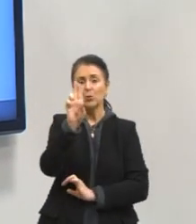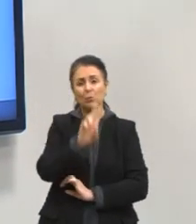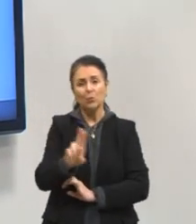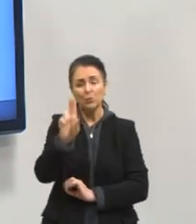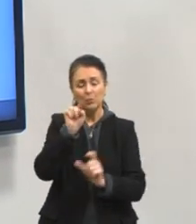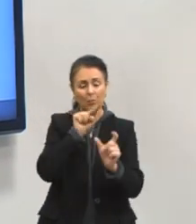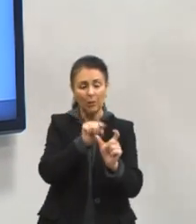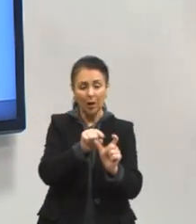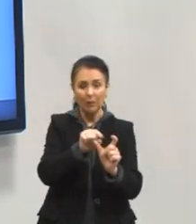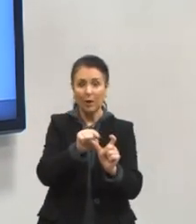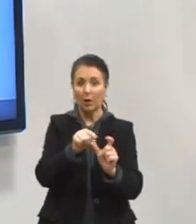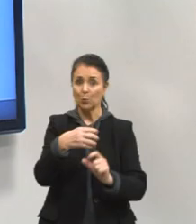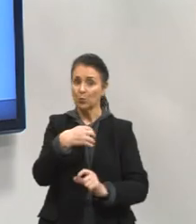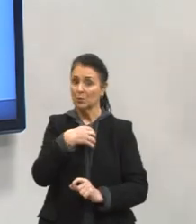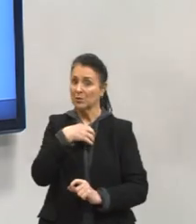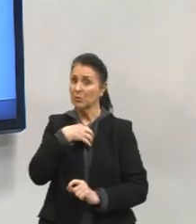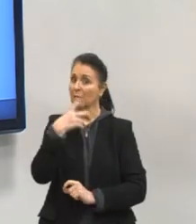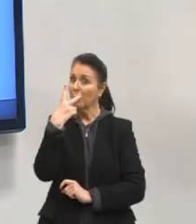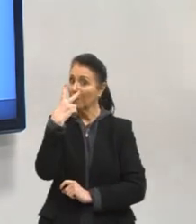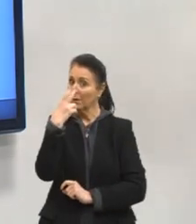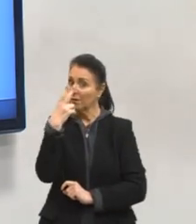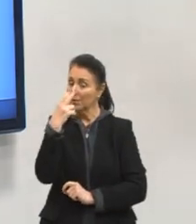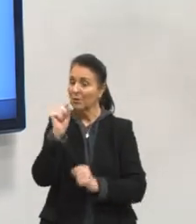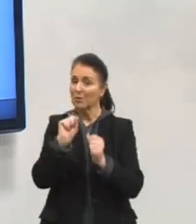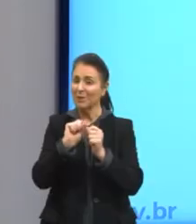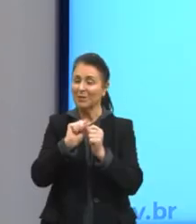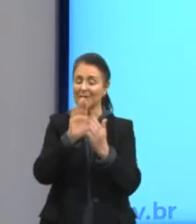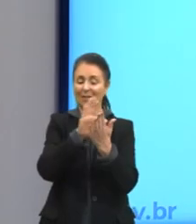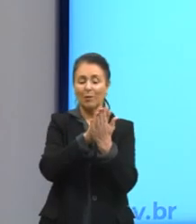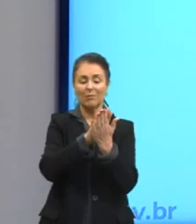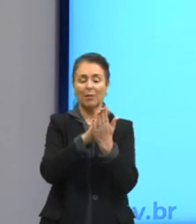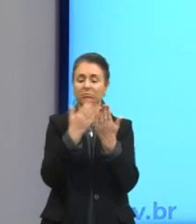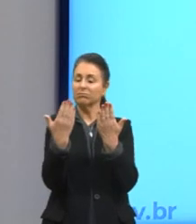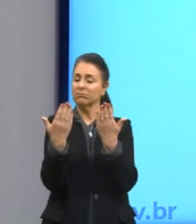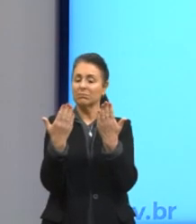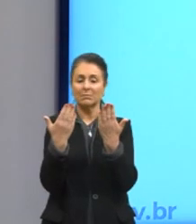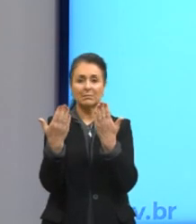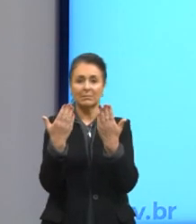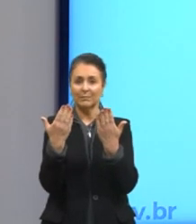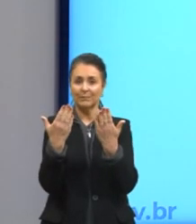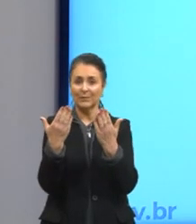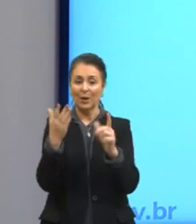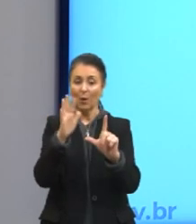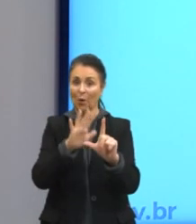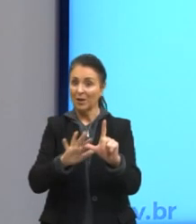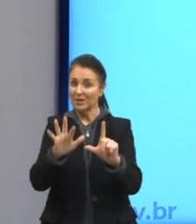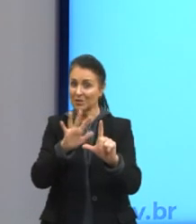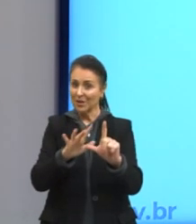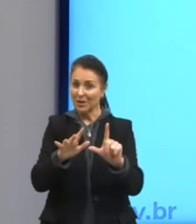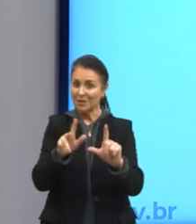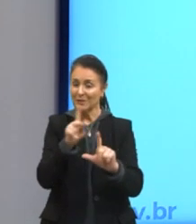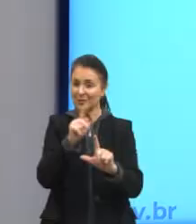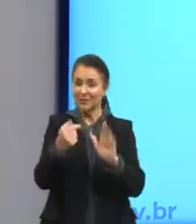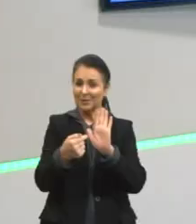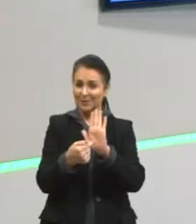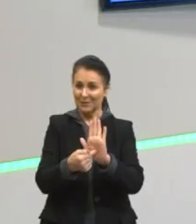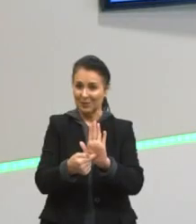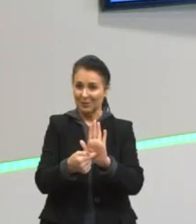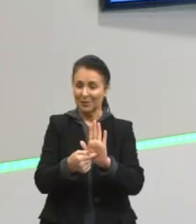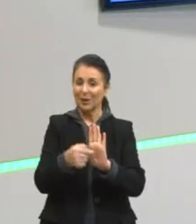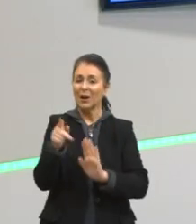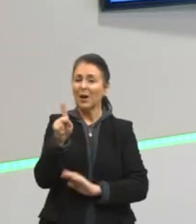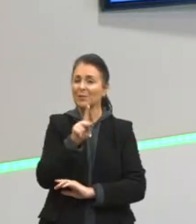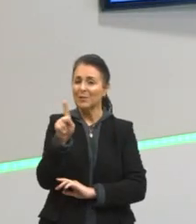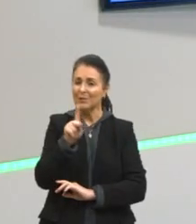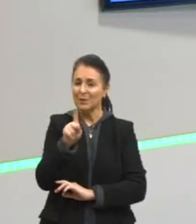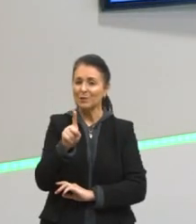semelhante para poder fazer essa analogia. Olhem essa charge aqui no cantinho. Eu adoro ela, porque ela faz assim,